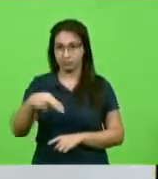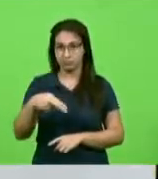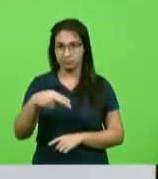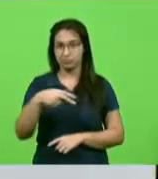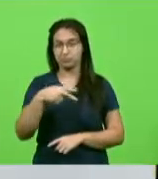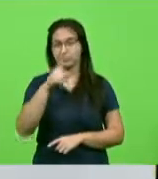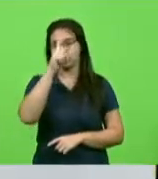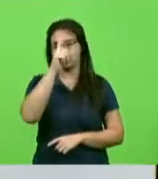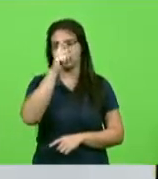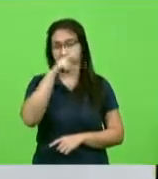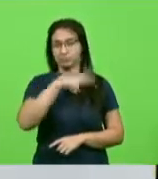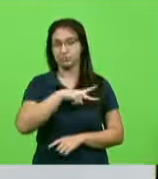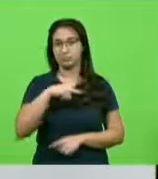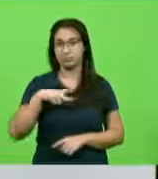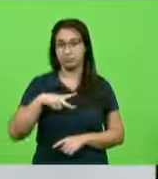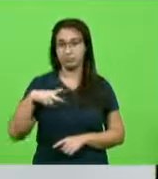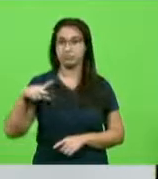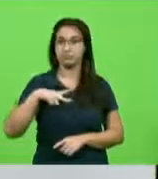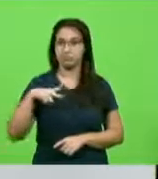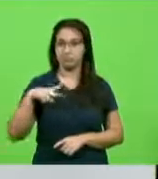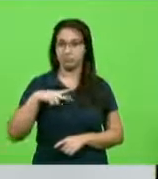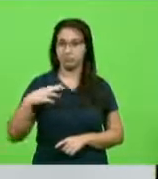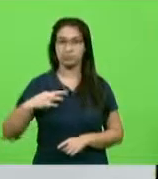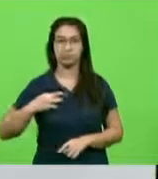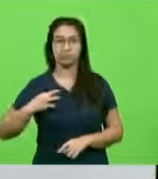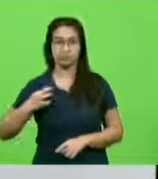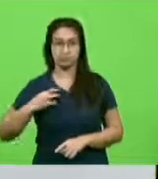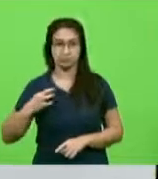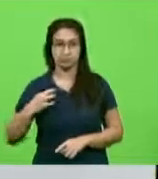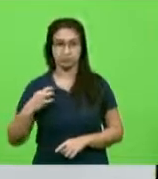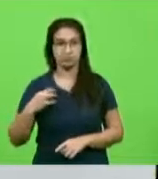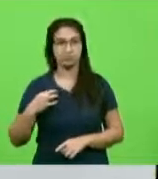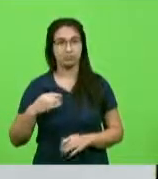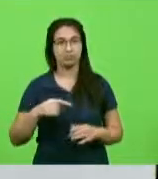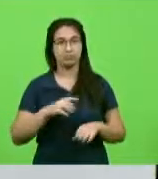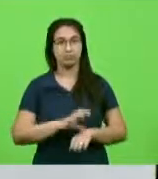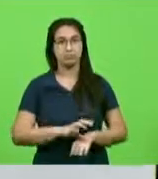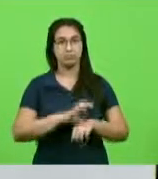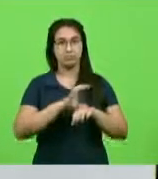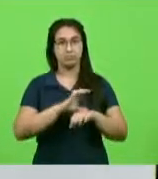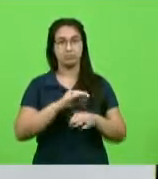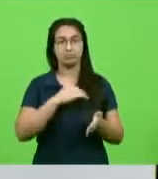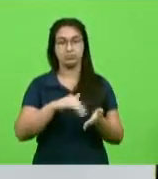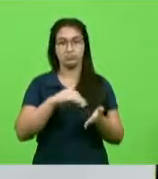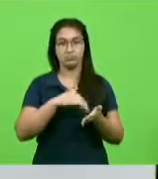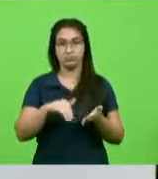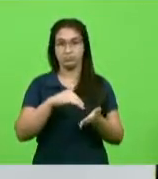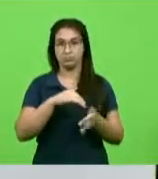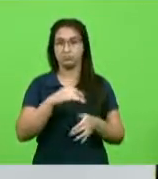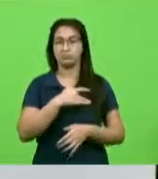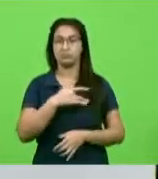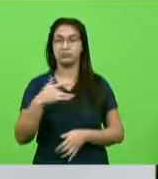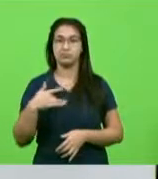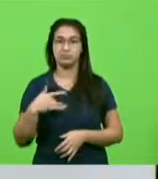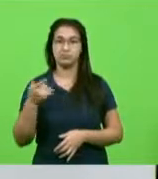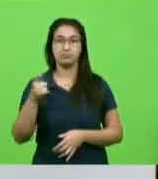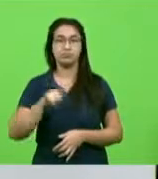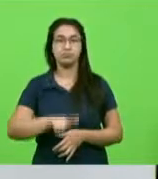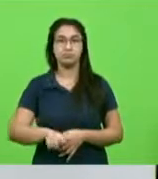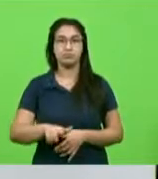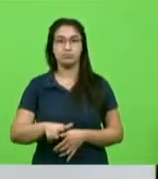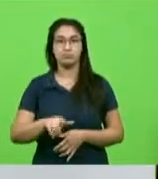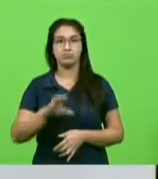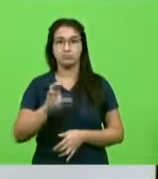Públicos, Privados, Filantrópicos, do Conselho de Secretários de Saúde, o